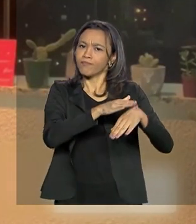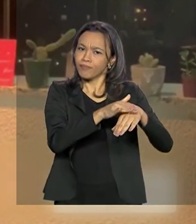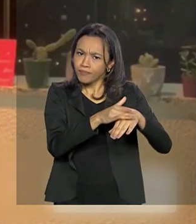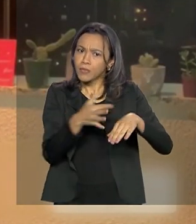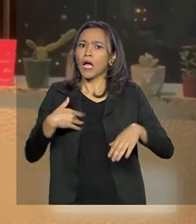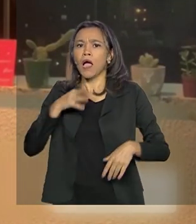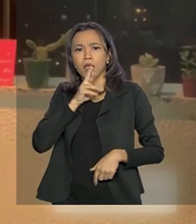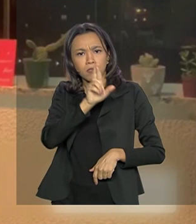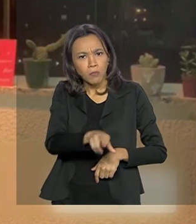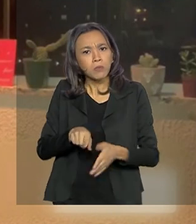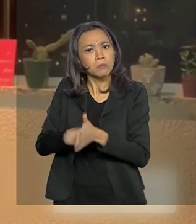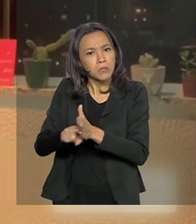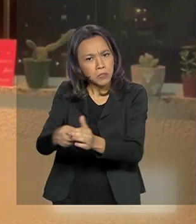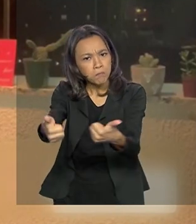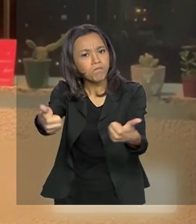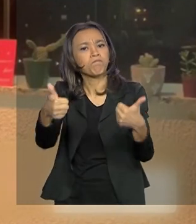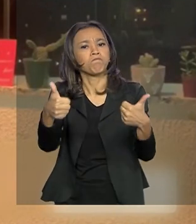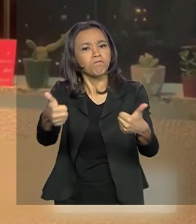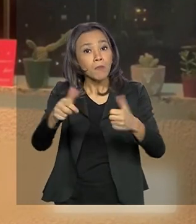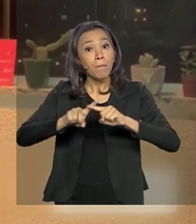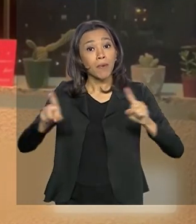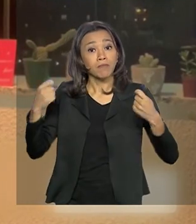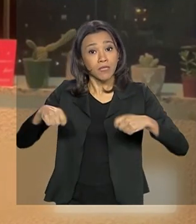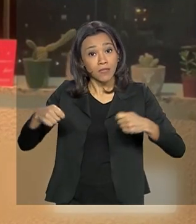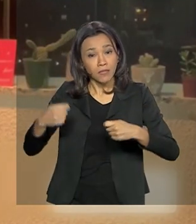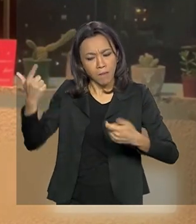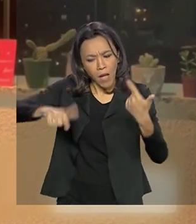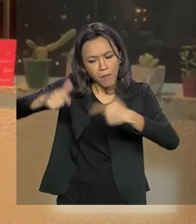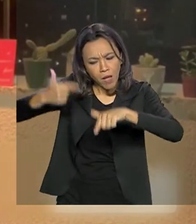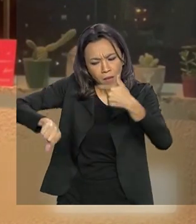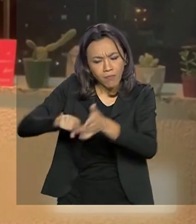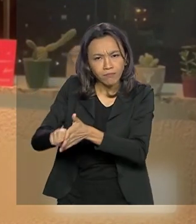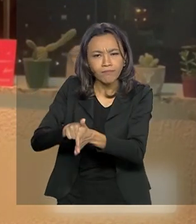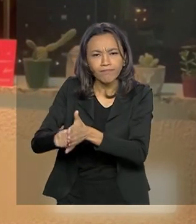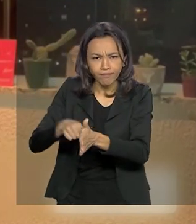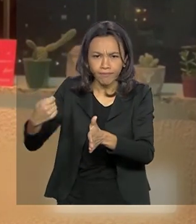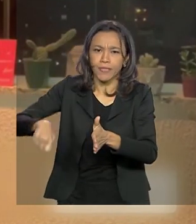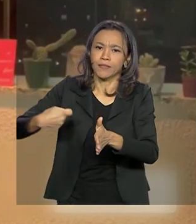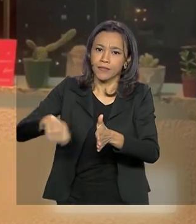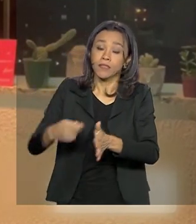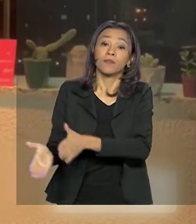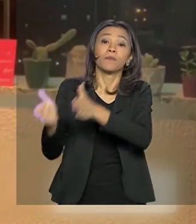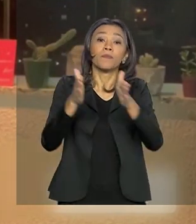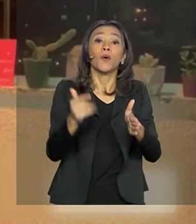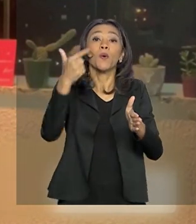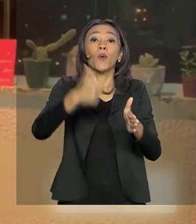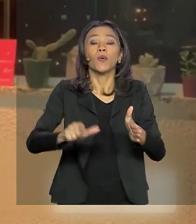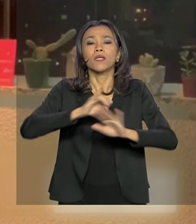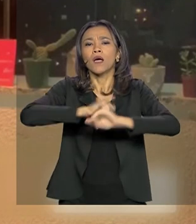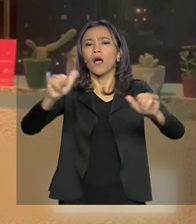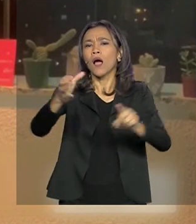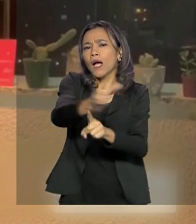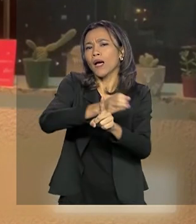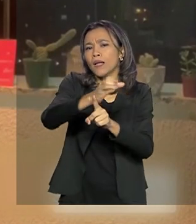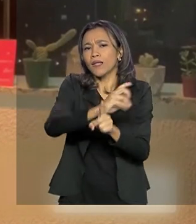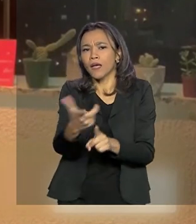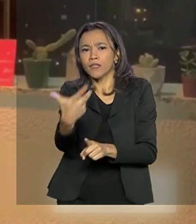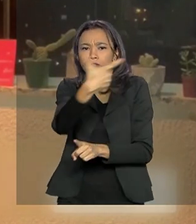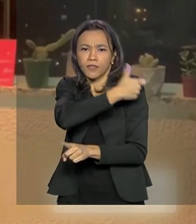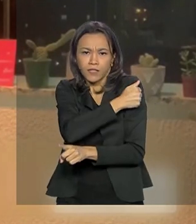resultados, mas a pesquisa ainda precisa ser ampliada. Outra notícia é sobre o calendário de vacinação contra a gripe